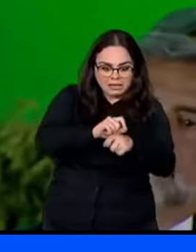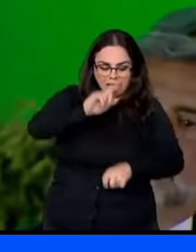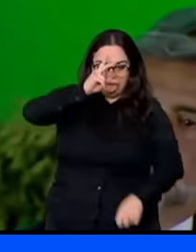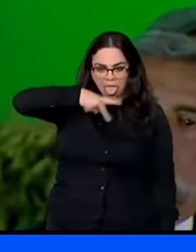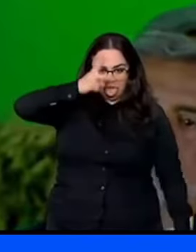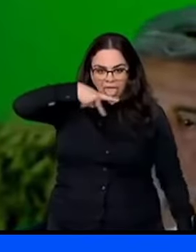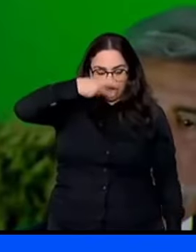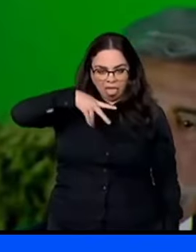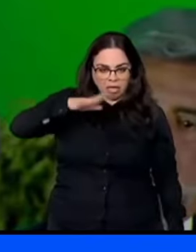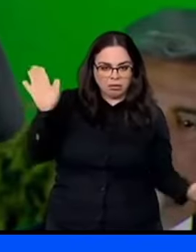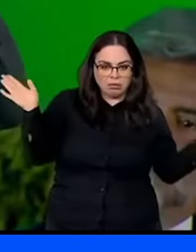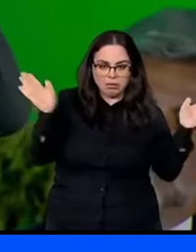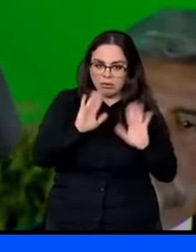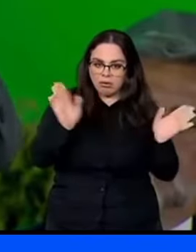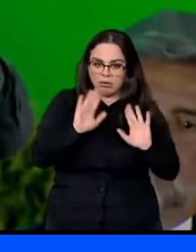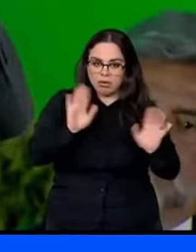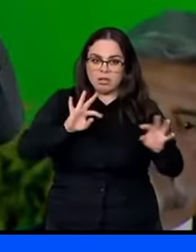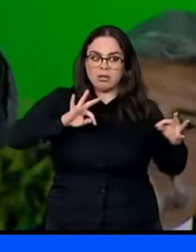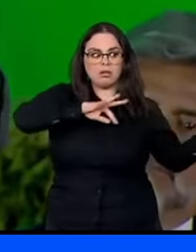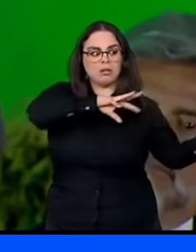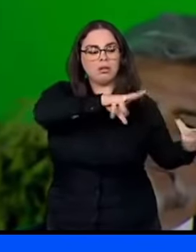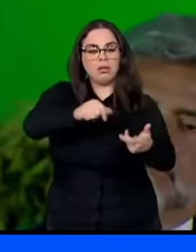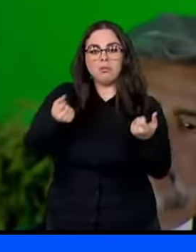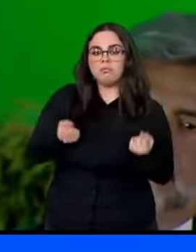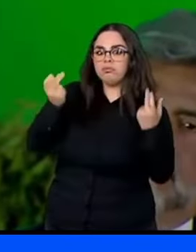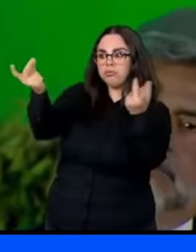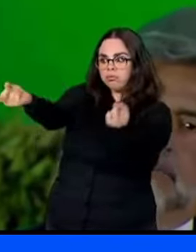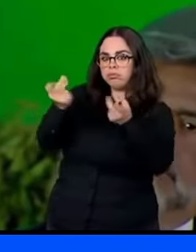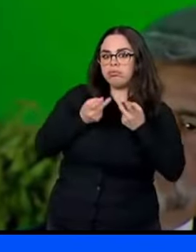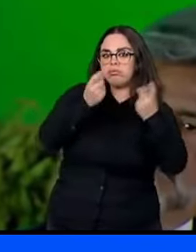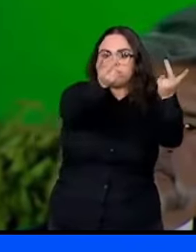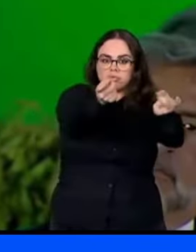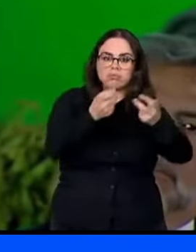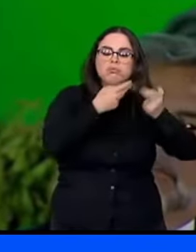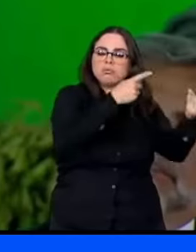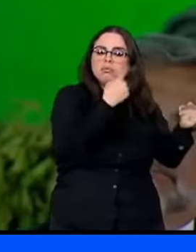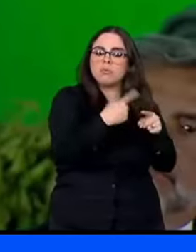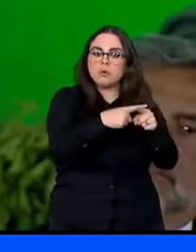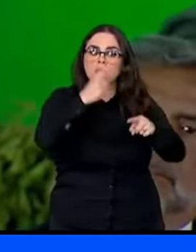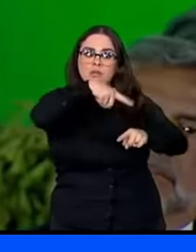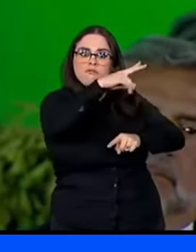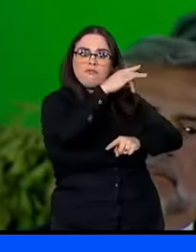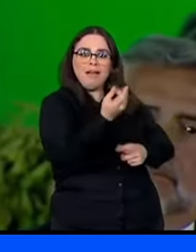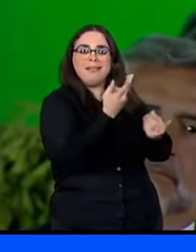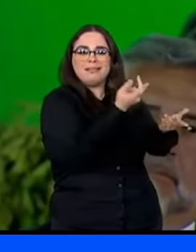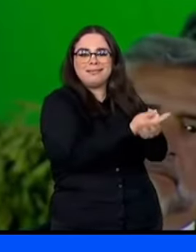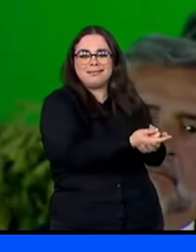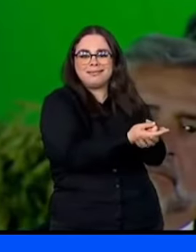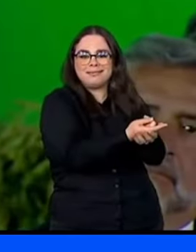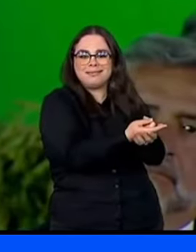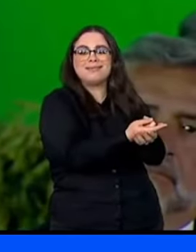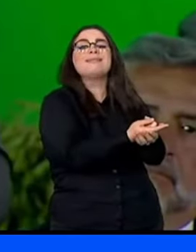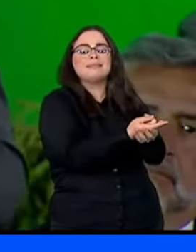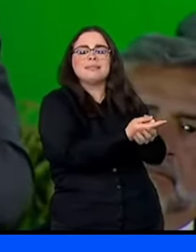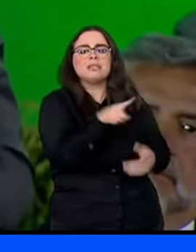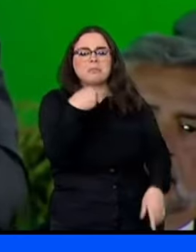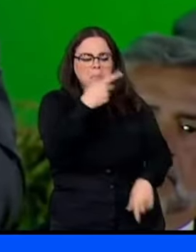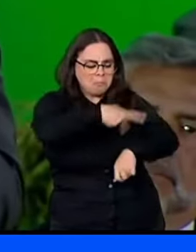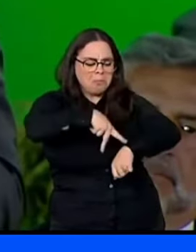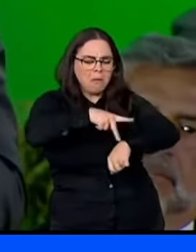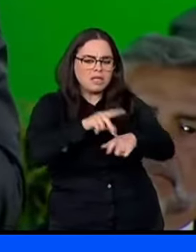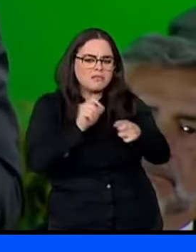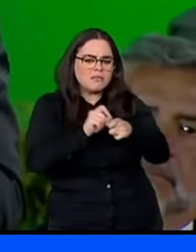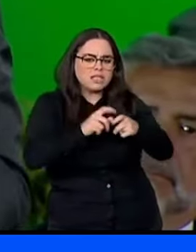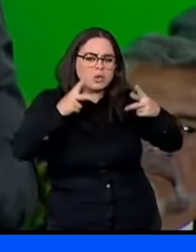A gente faz O que tal do mercado Precisa que a gente faça Porque ele será o nosso consumidor Qual é o país do